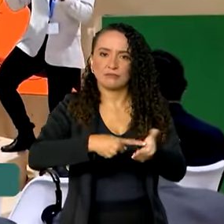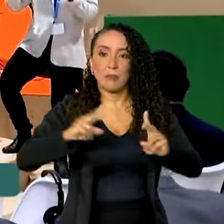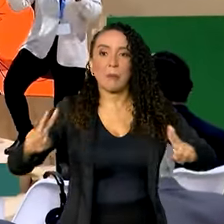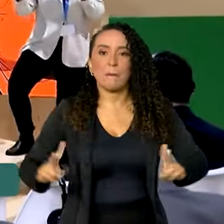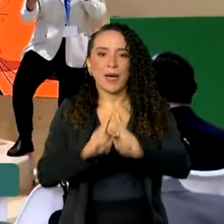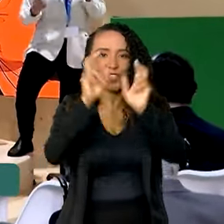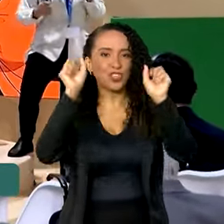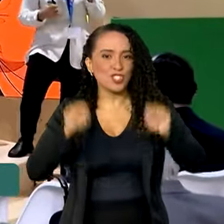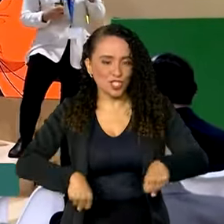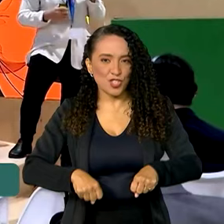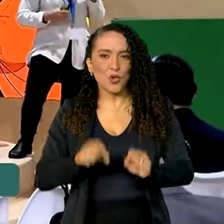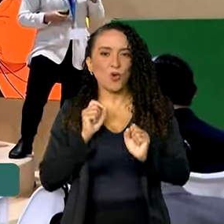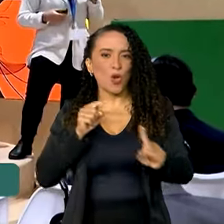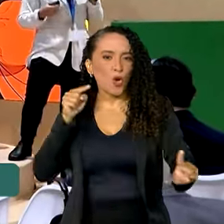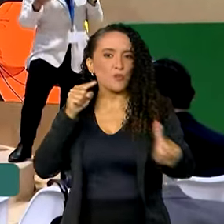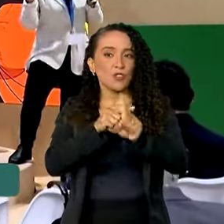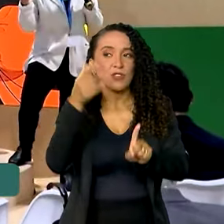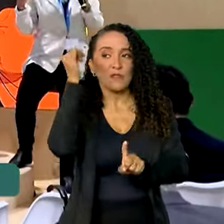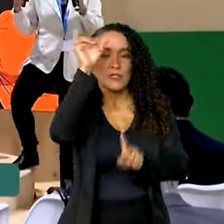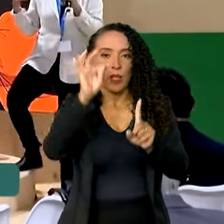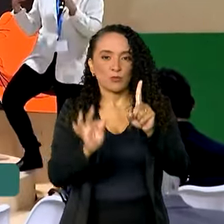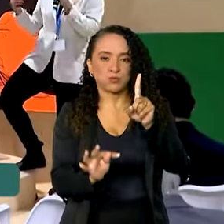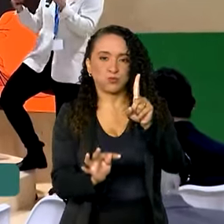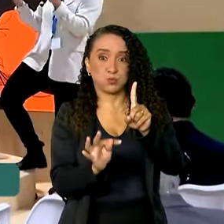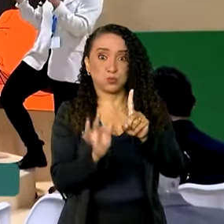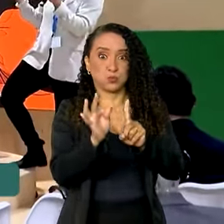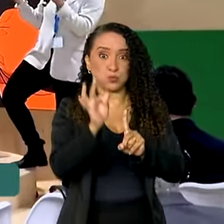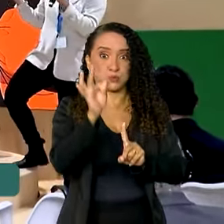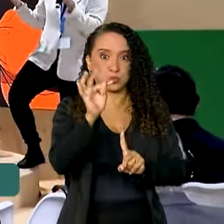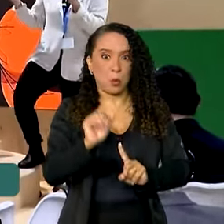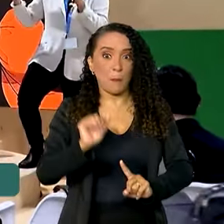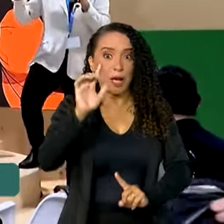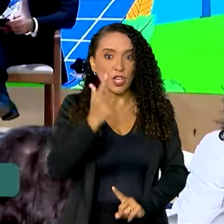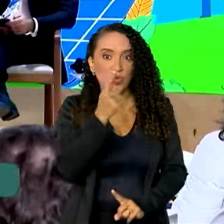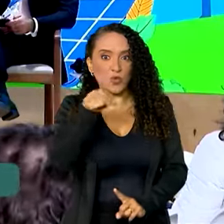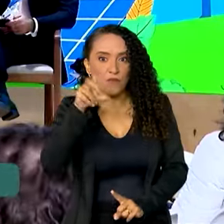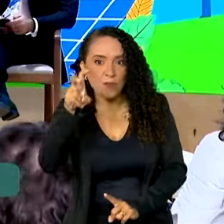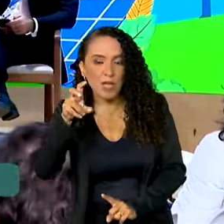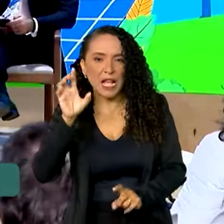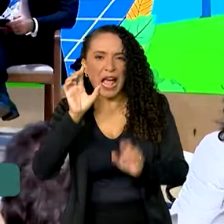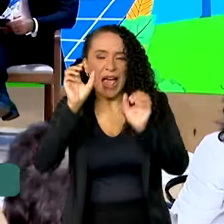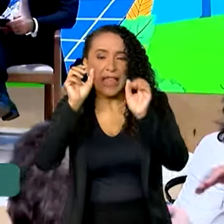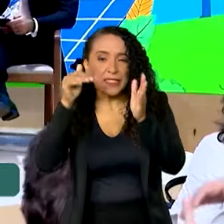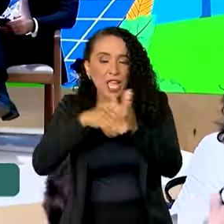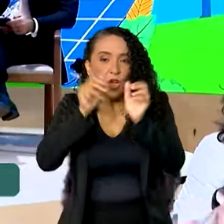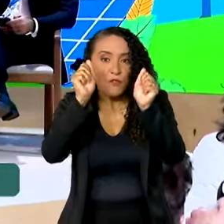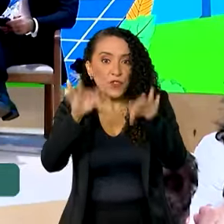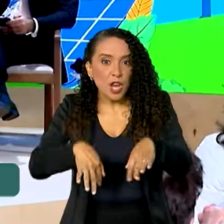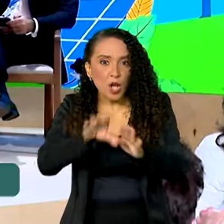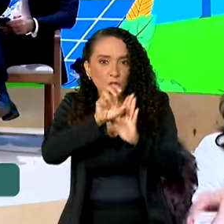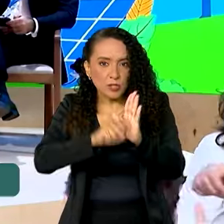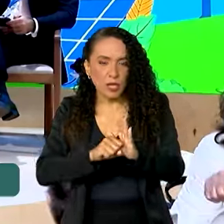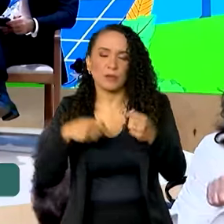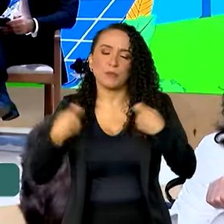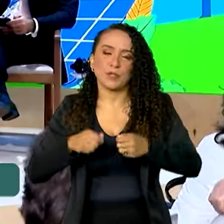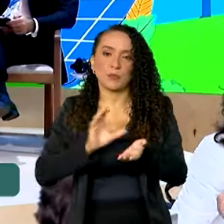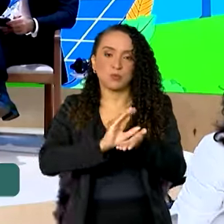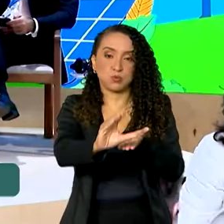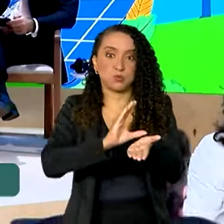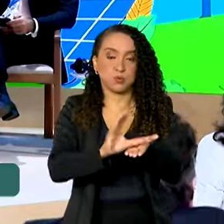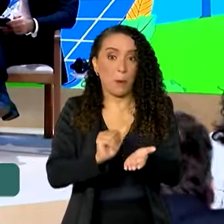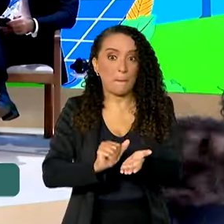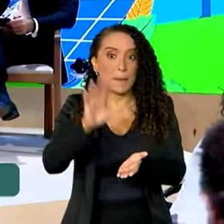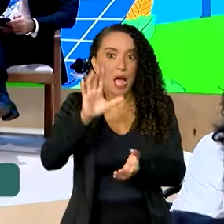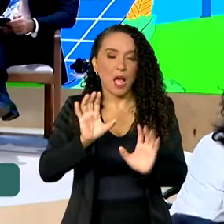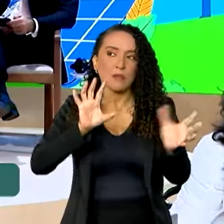Paris com a meta de evitar que a temperatura aumente mais de 1,5 grau até o final do século e que é preciso aumentar em muito o financiamento